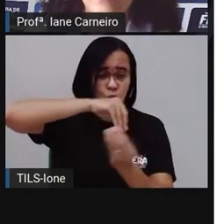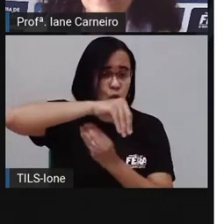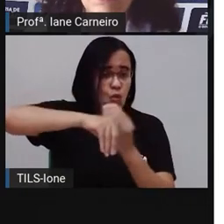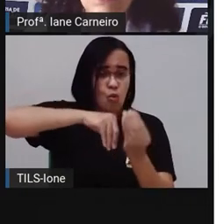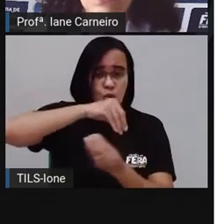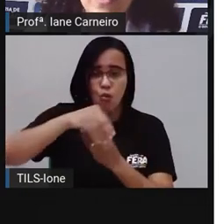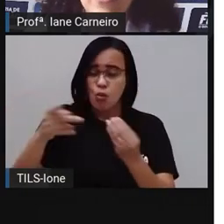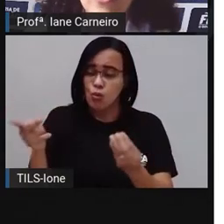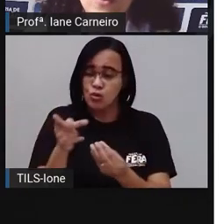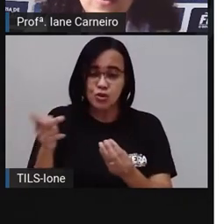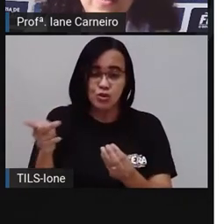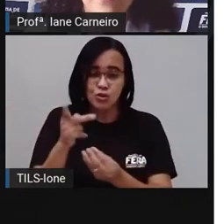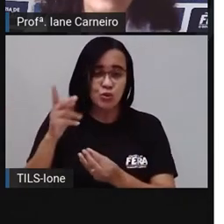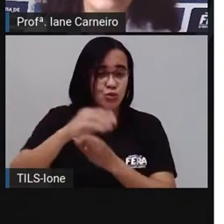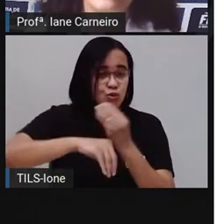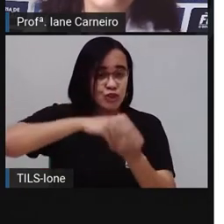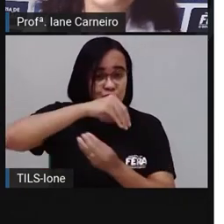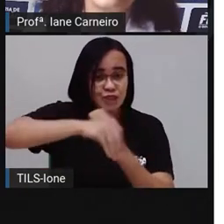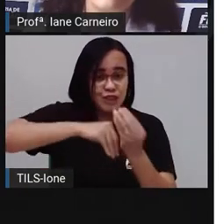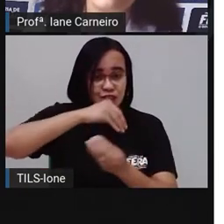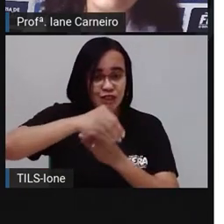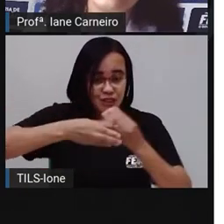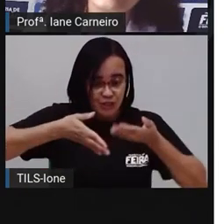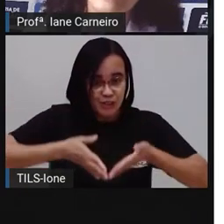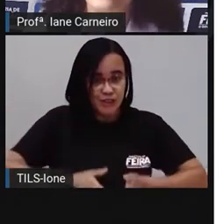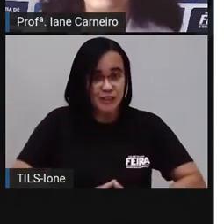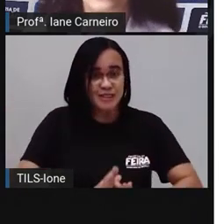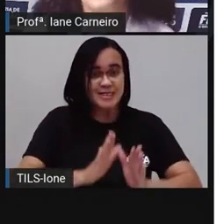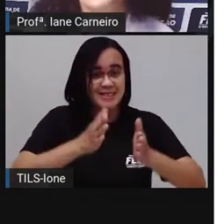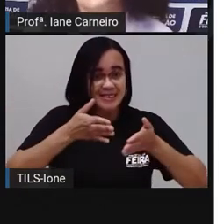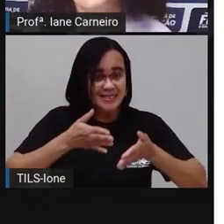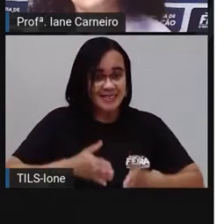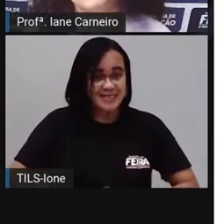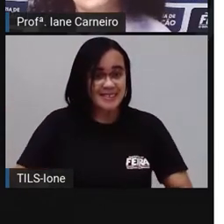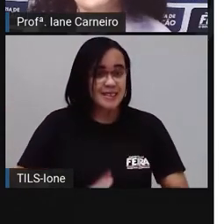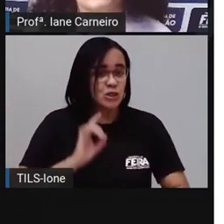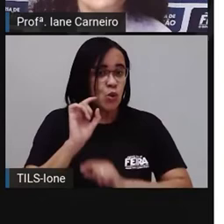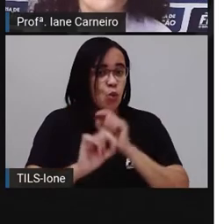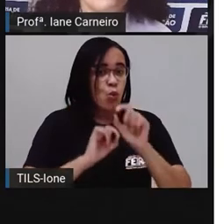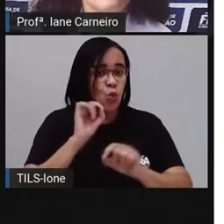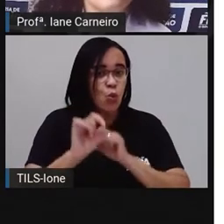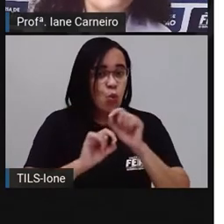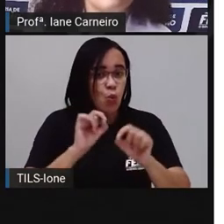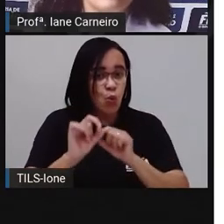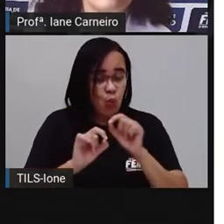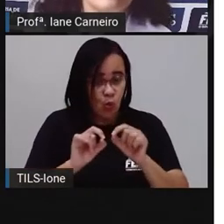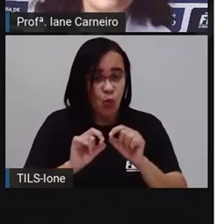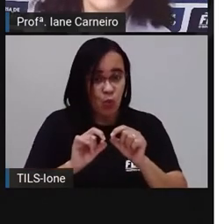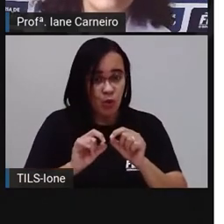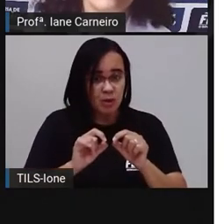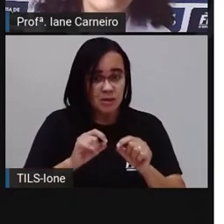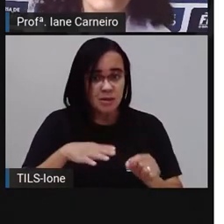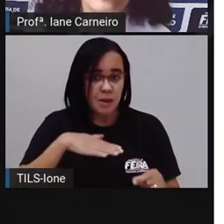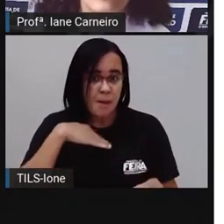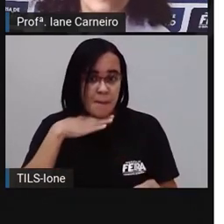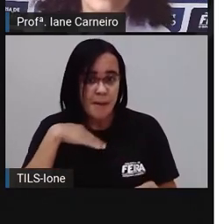E dessa mistura toda, a tal moça, a que depois ficou sendo a mãe do Ângelo.